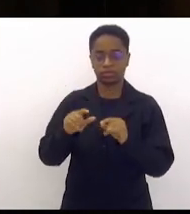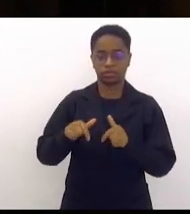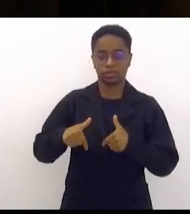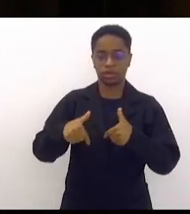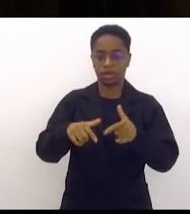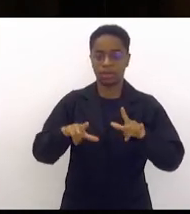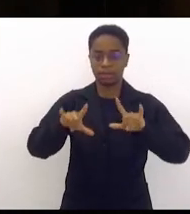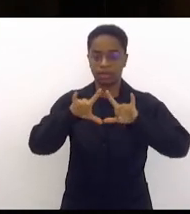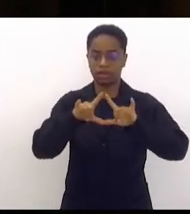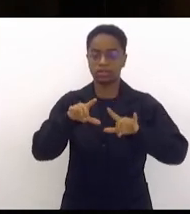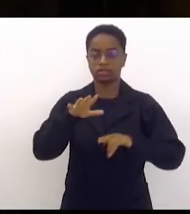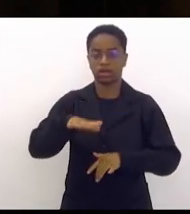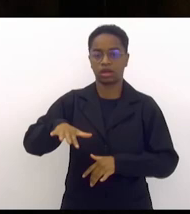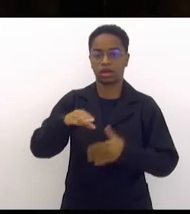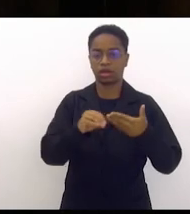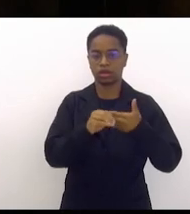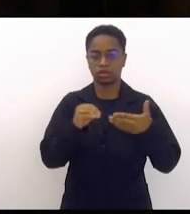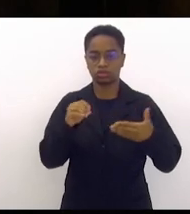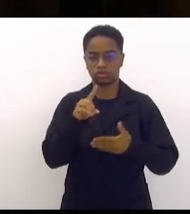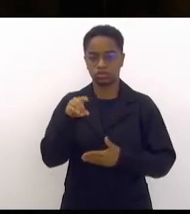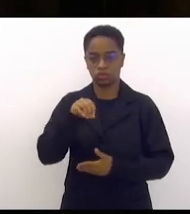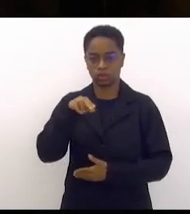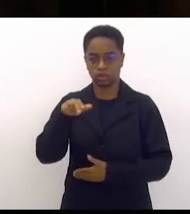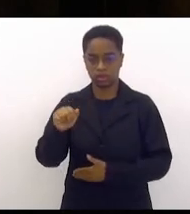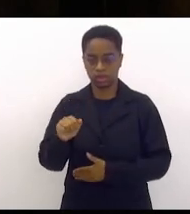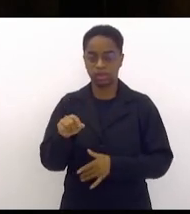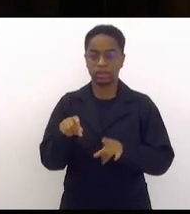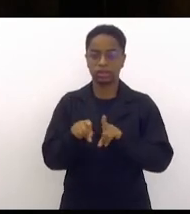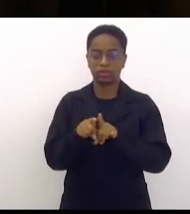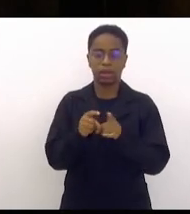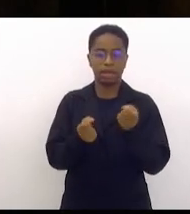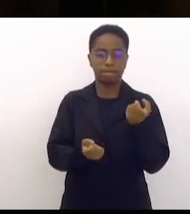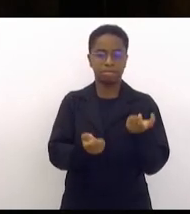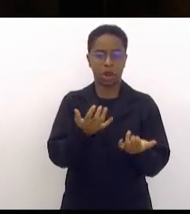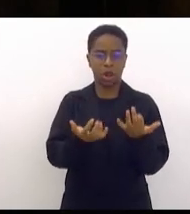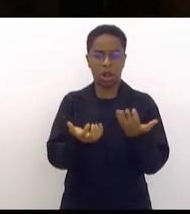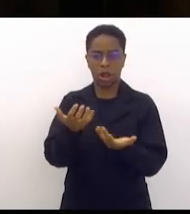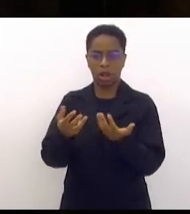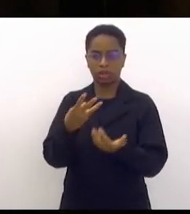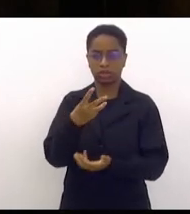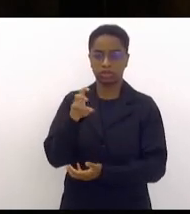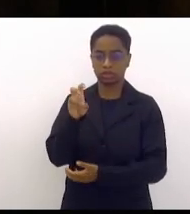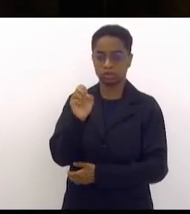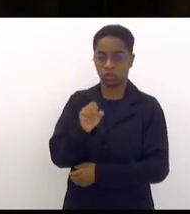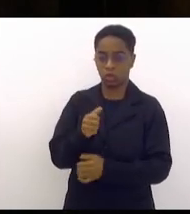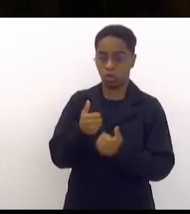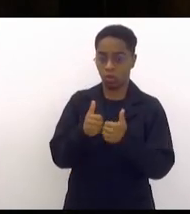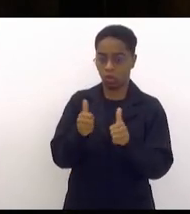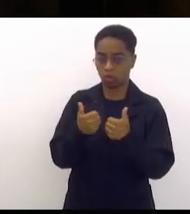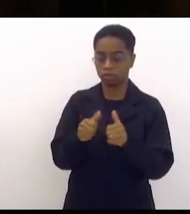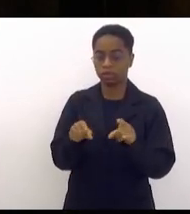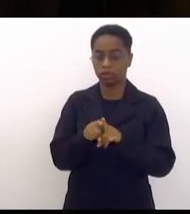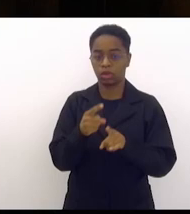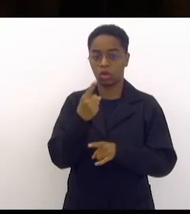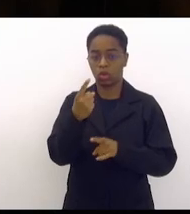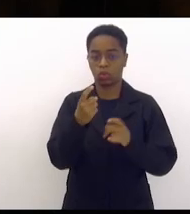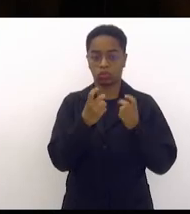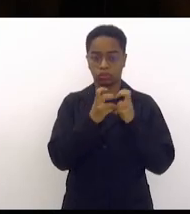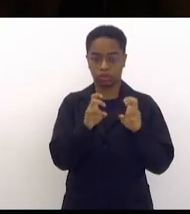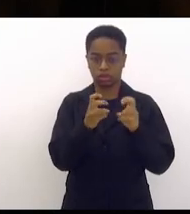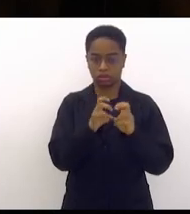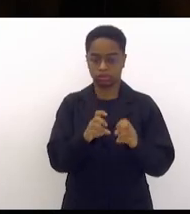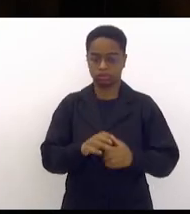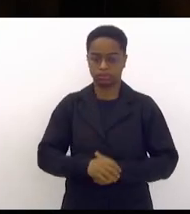da zona oeste queimando 35 ônibus e uma locomotiva